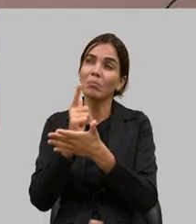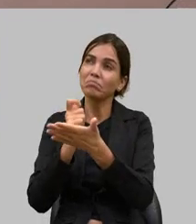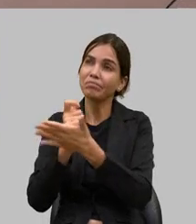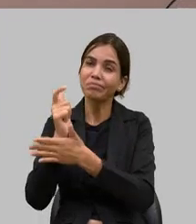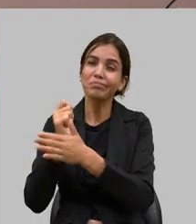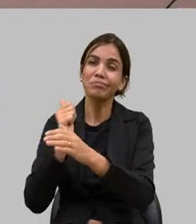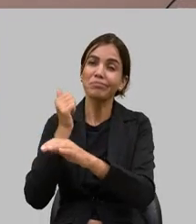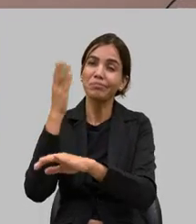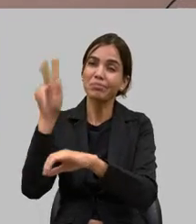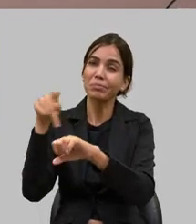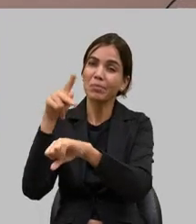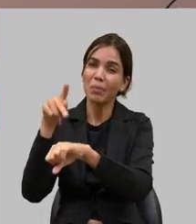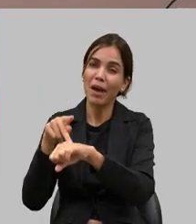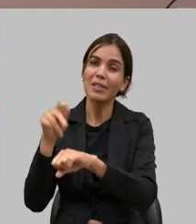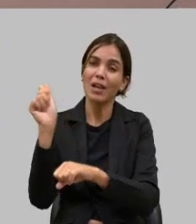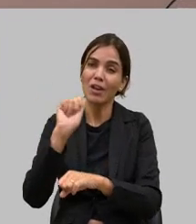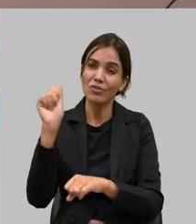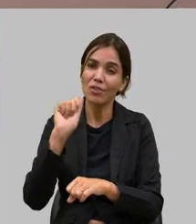tivesse